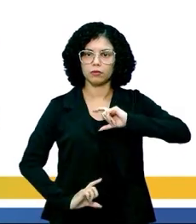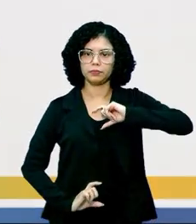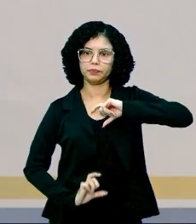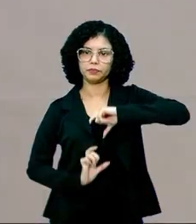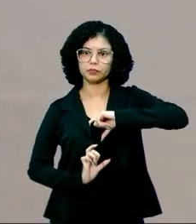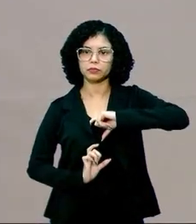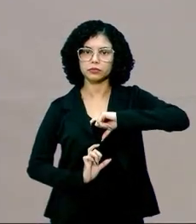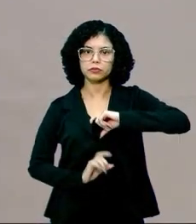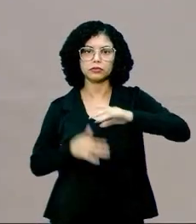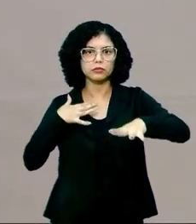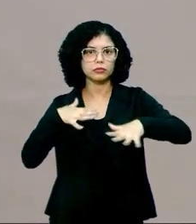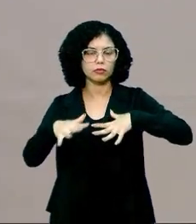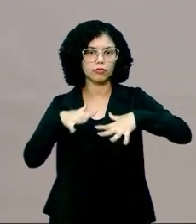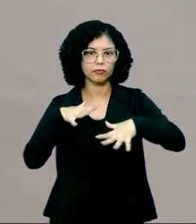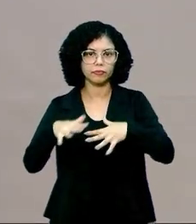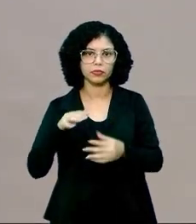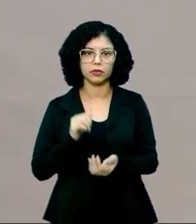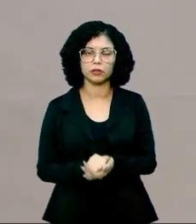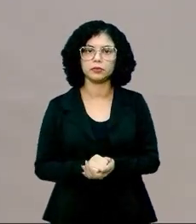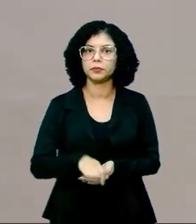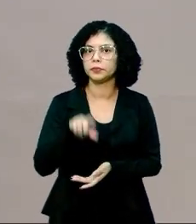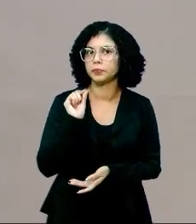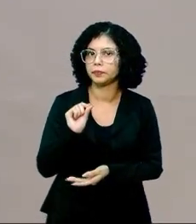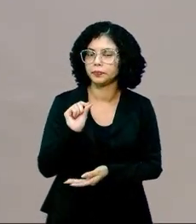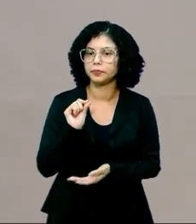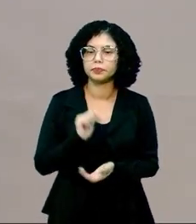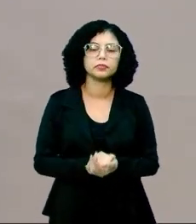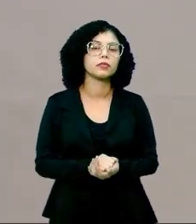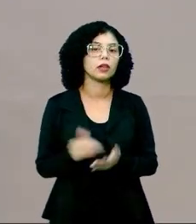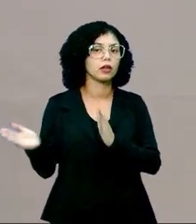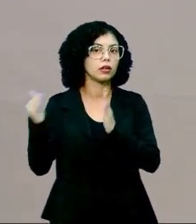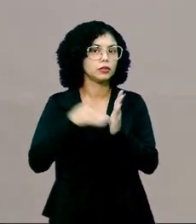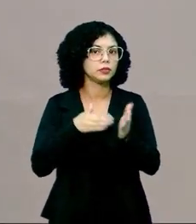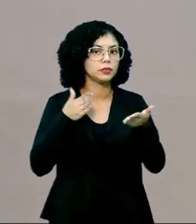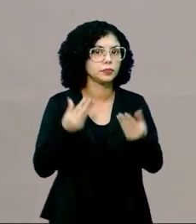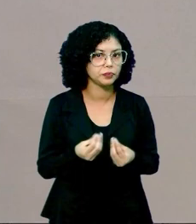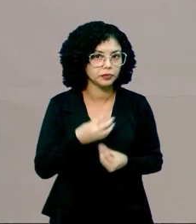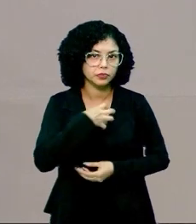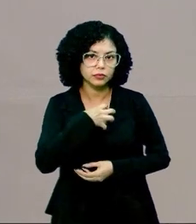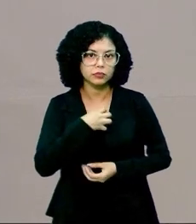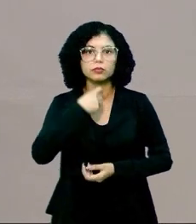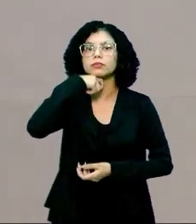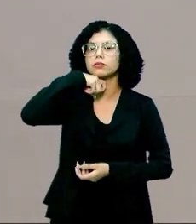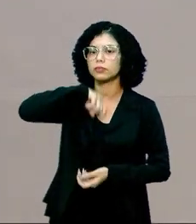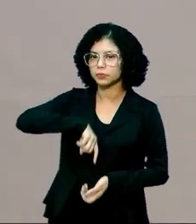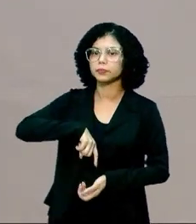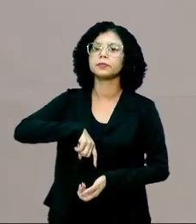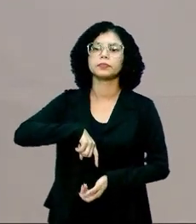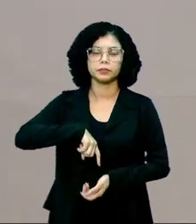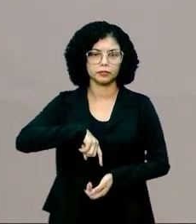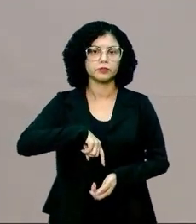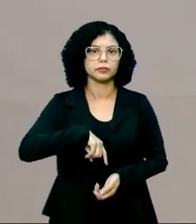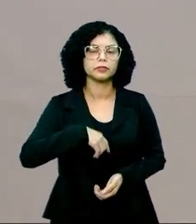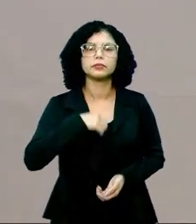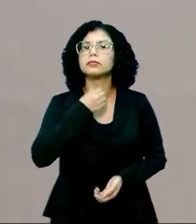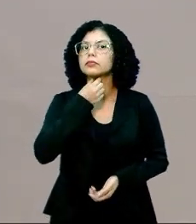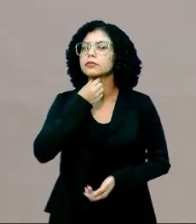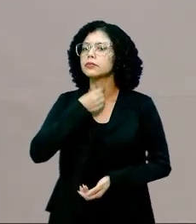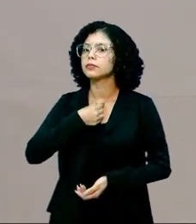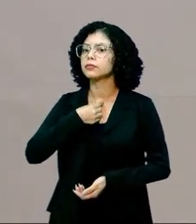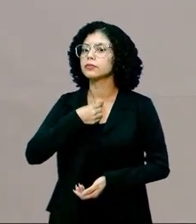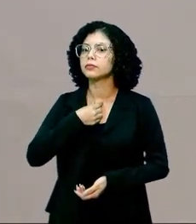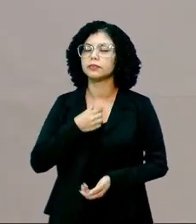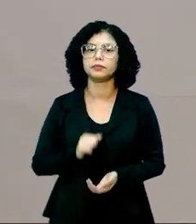realizado pelos movimentos peristálticos. Pessoal, a partir do momento que esse alimento é empurrado, né, pela faringe,